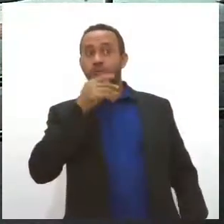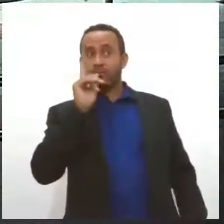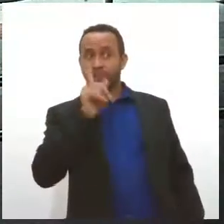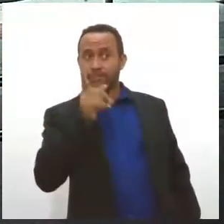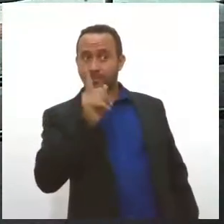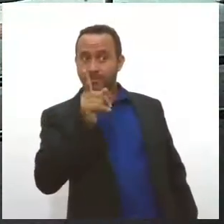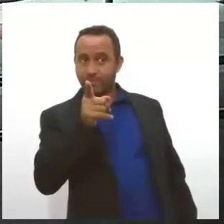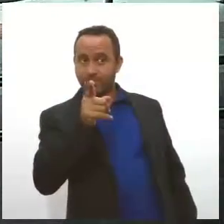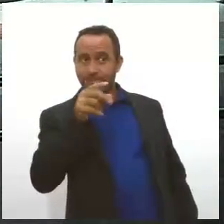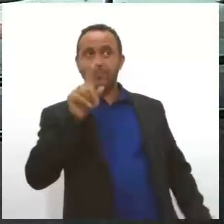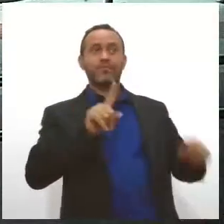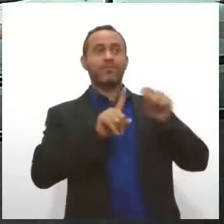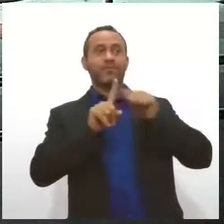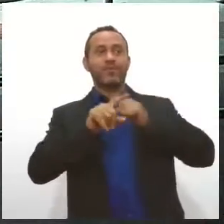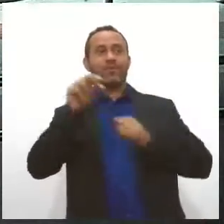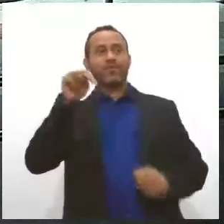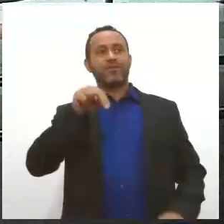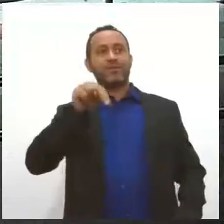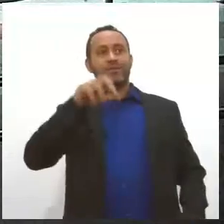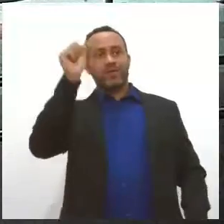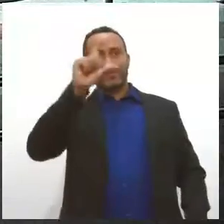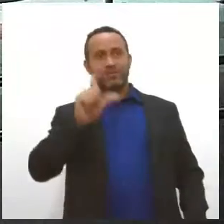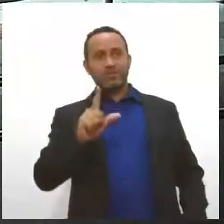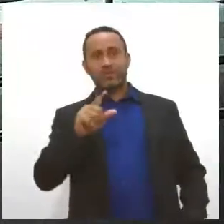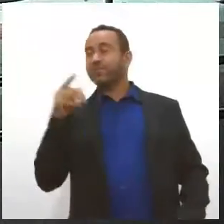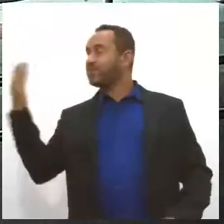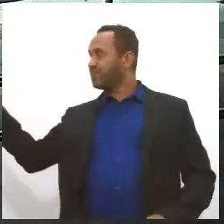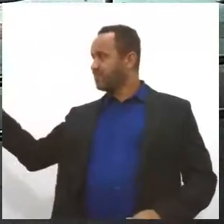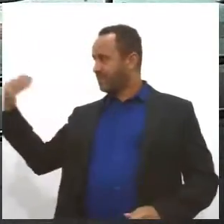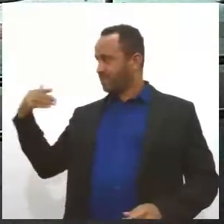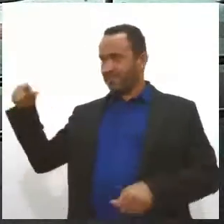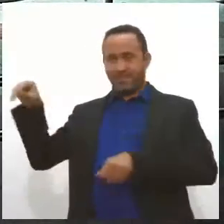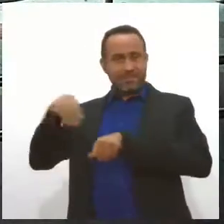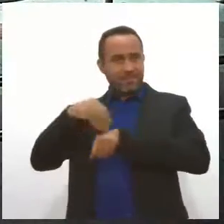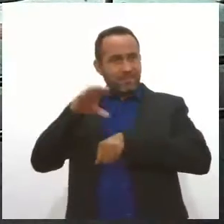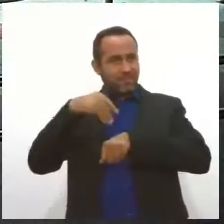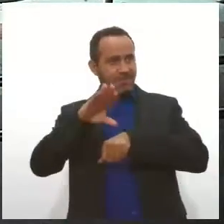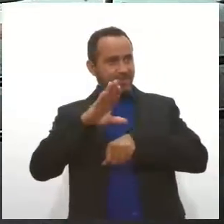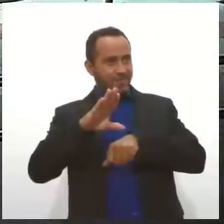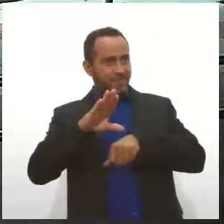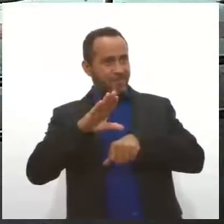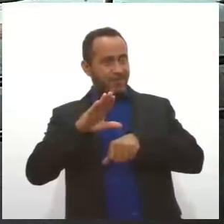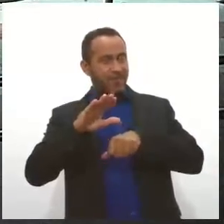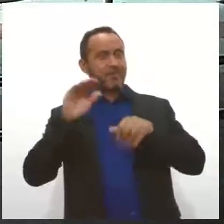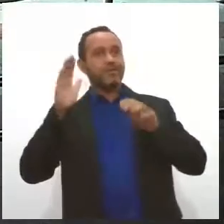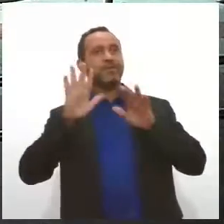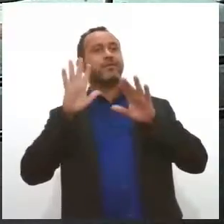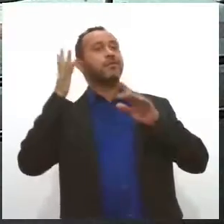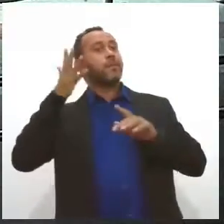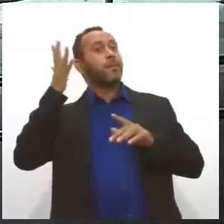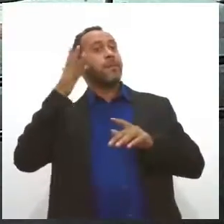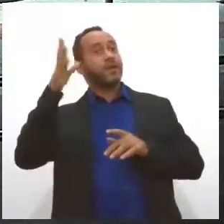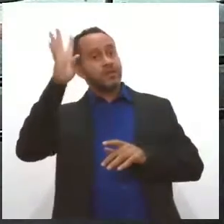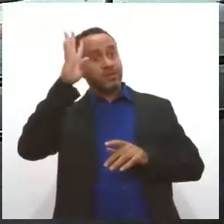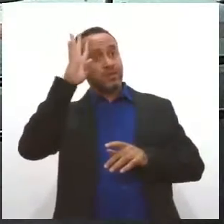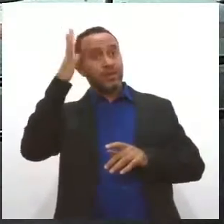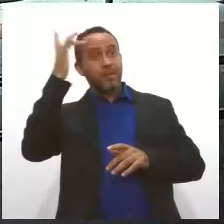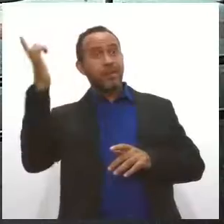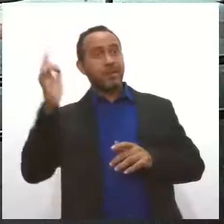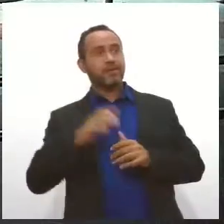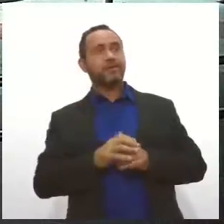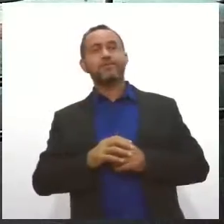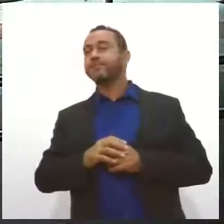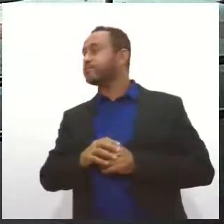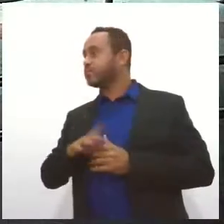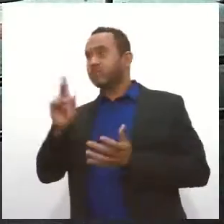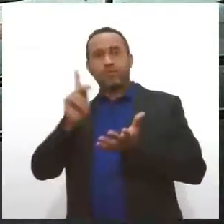no novembro azul. E olha só, a Stephanie também traz informação para a gente da sessão remota que vai acontecer nesta quarta-feira. Isso,